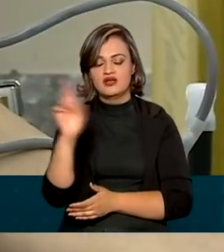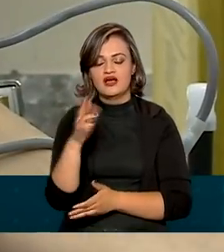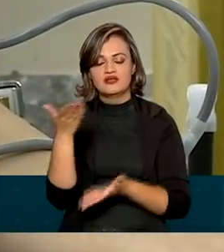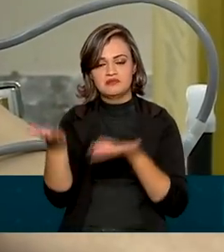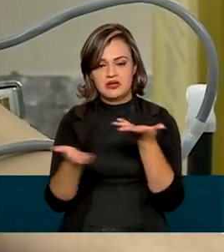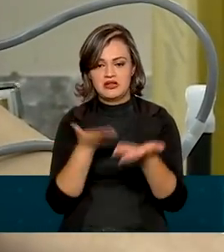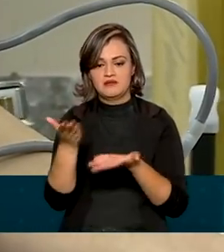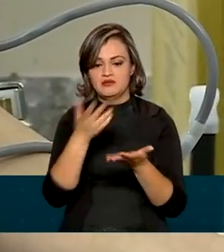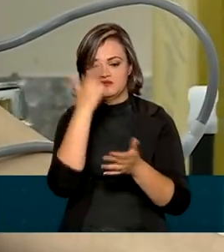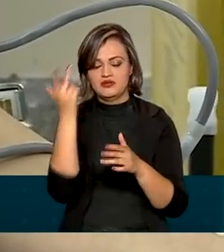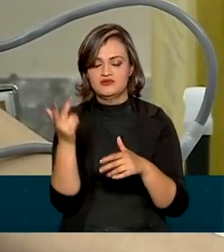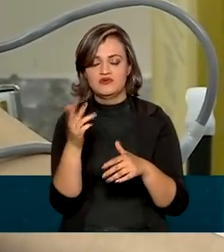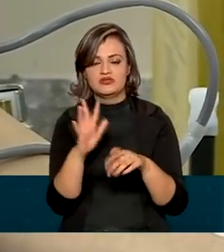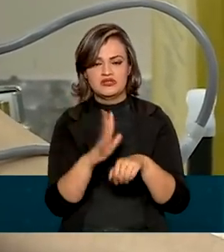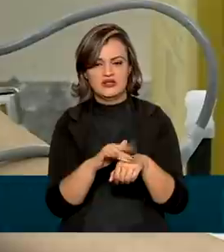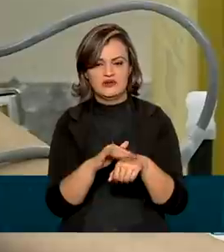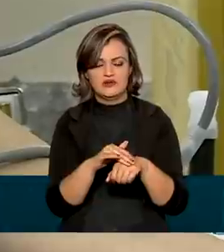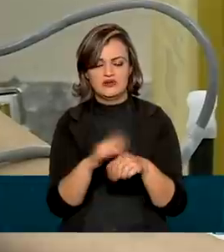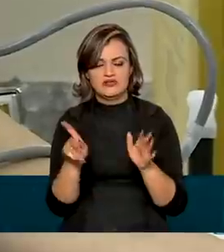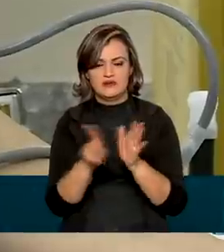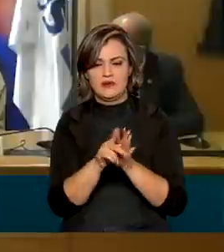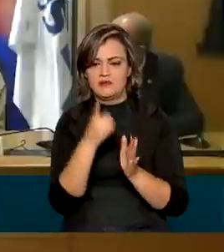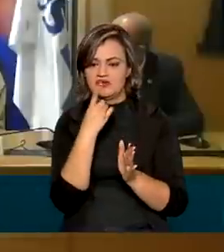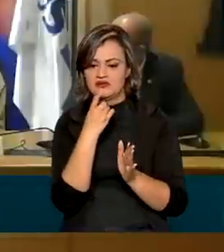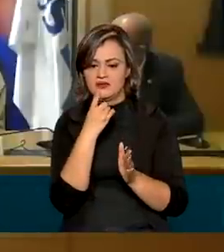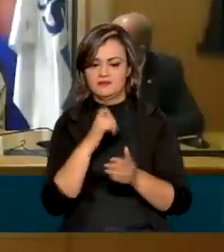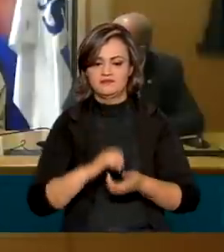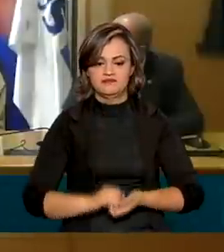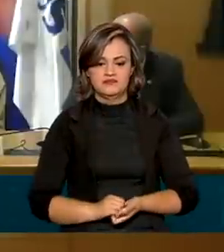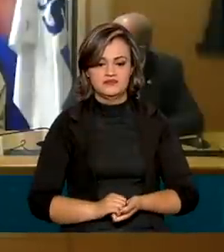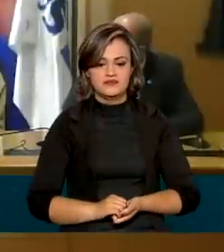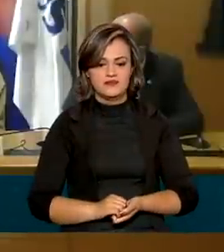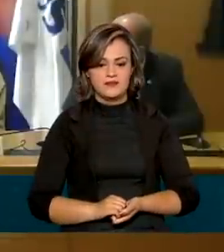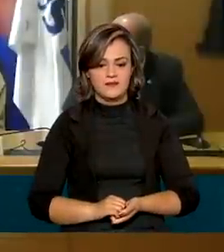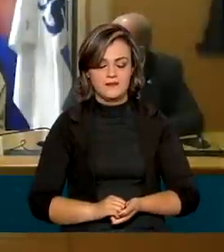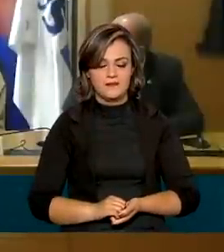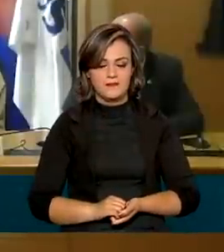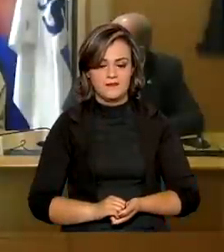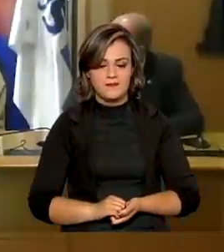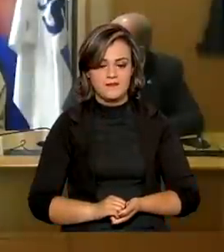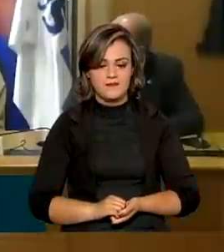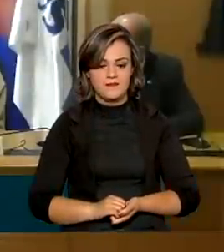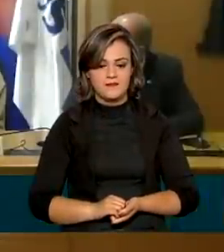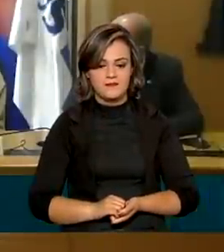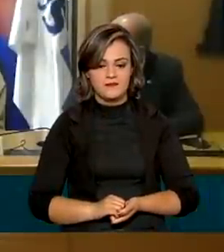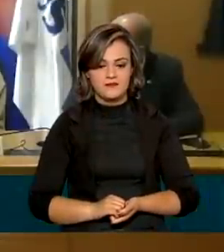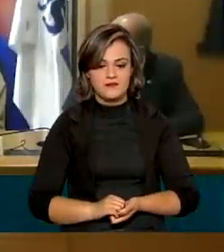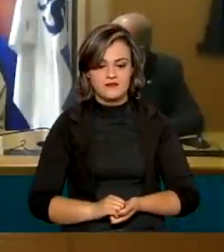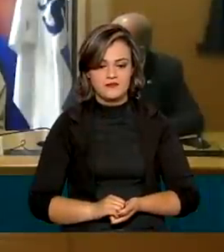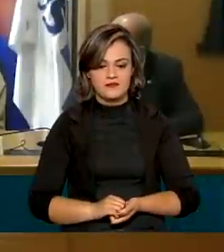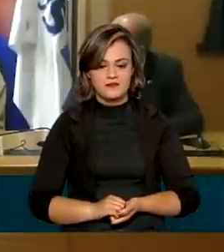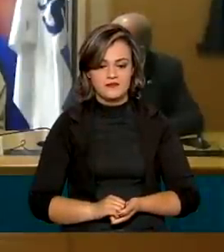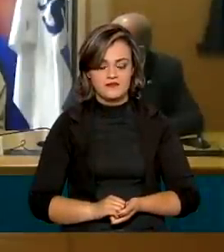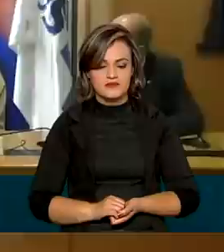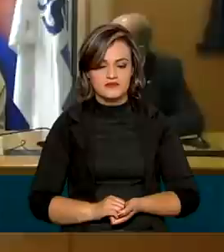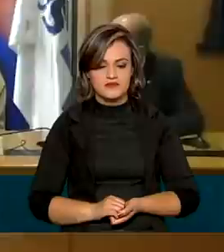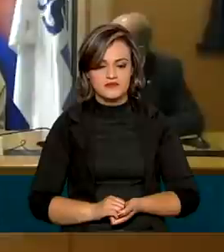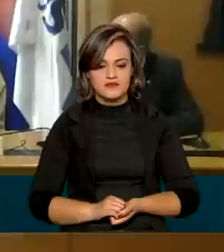atendimento de pacientes com doenças hematológicas. É uma política pública, muito bem sucedida,